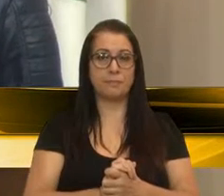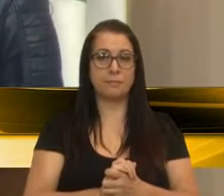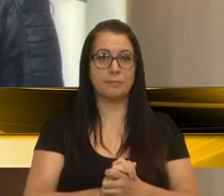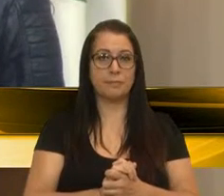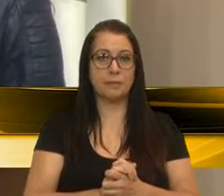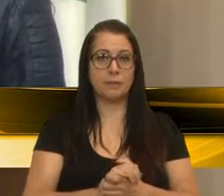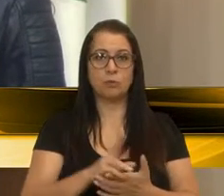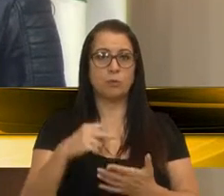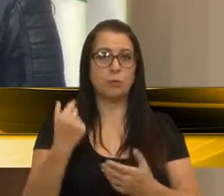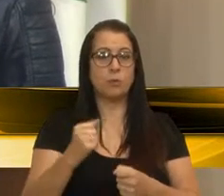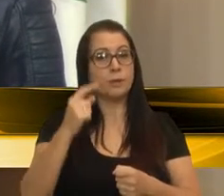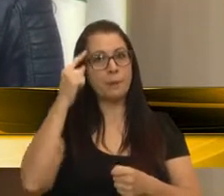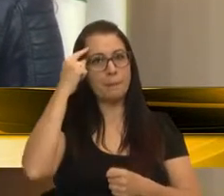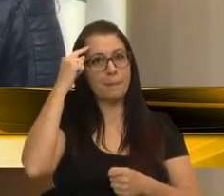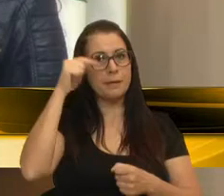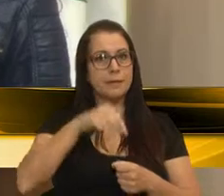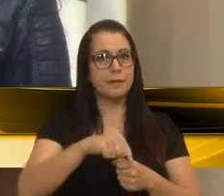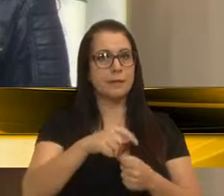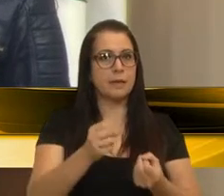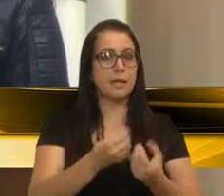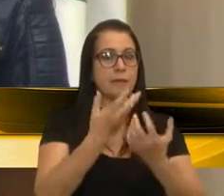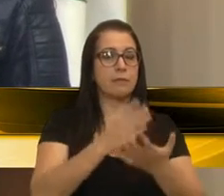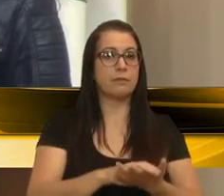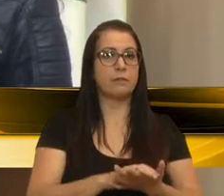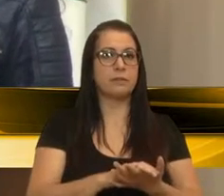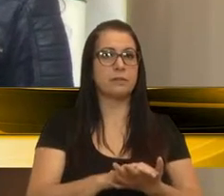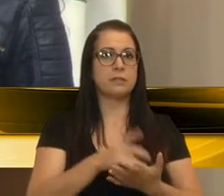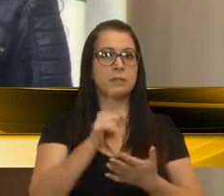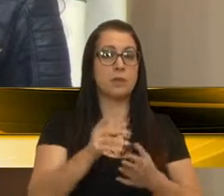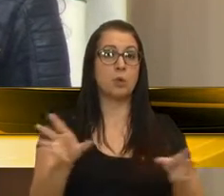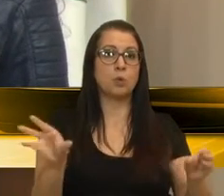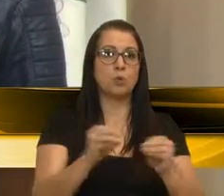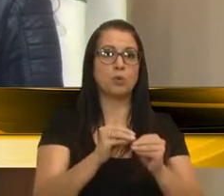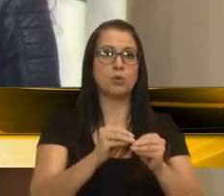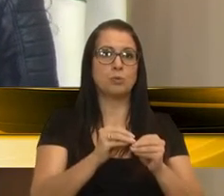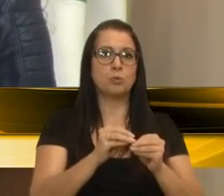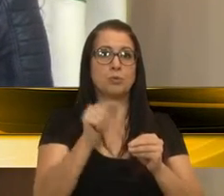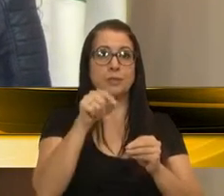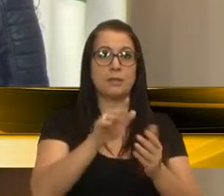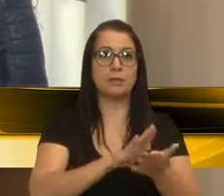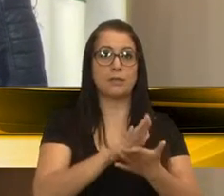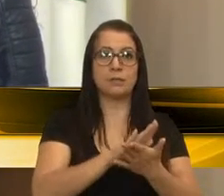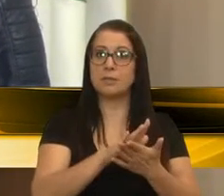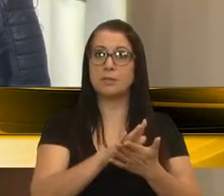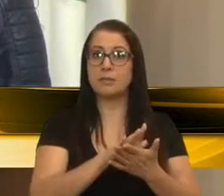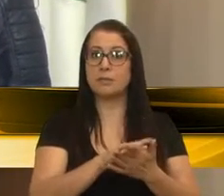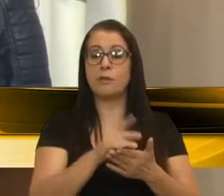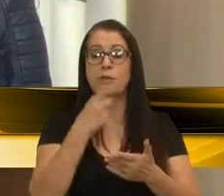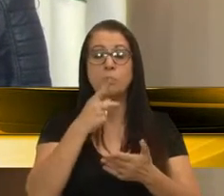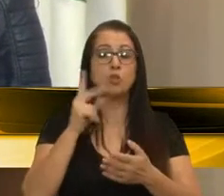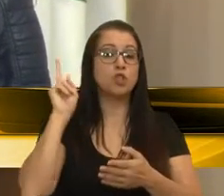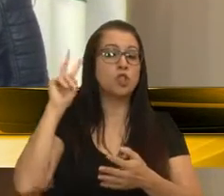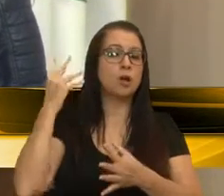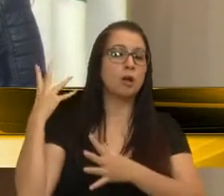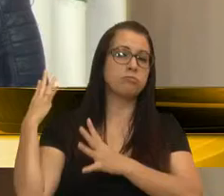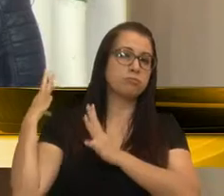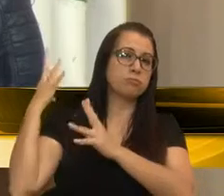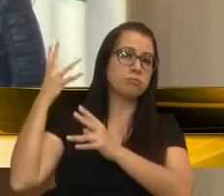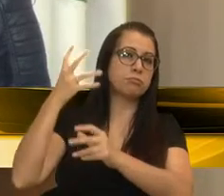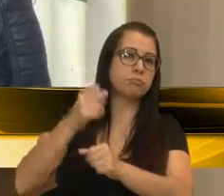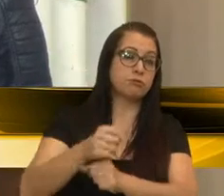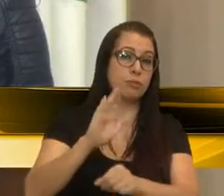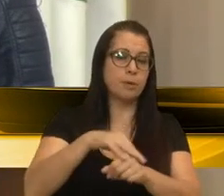A gente não pode pensar que a festa é o resumo desta edição. Não, a gente está falando de uma história de mais de 80 anos.